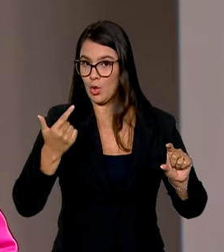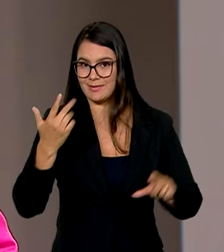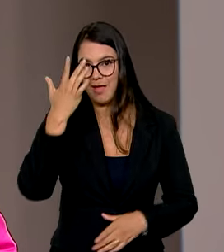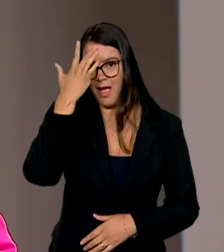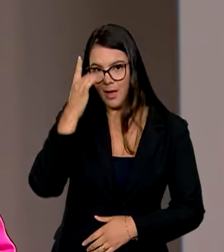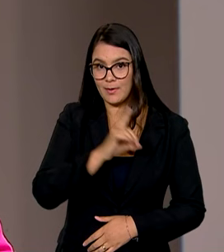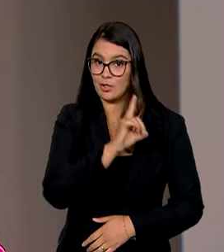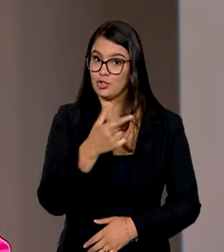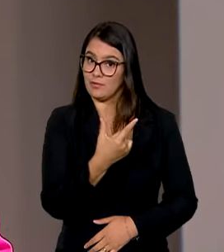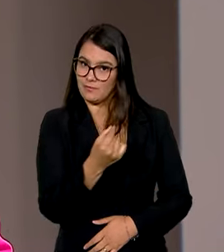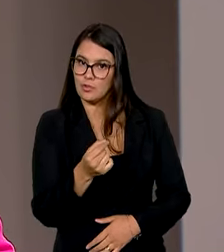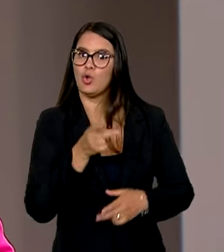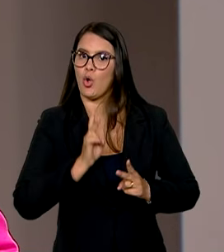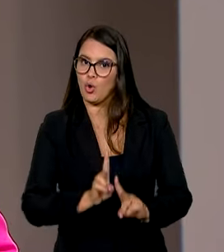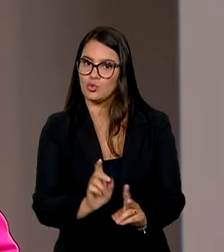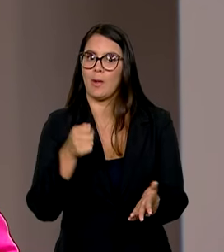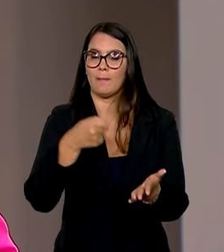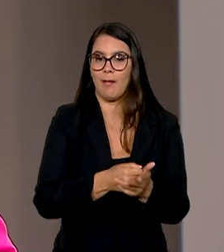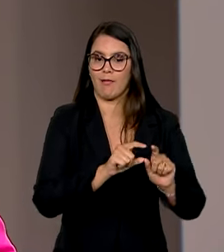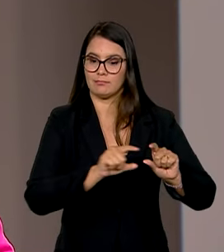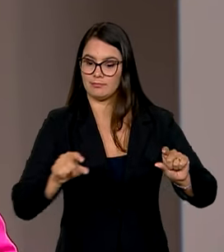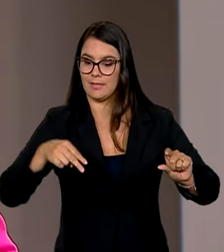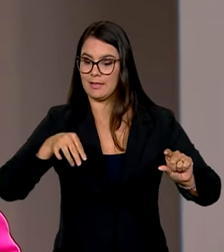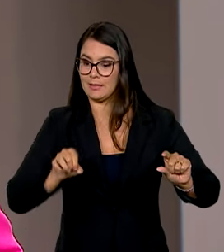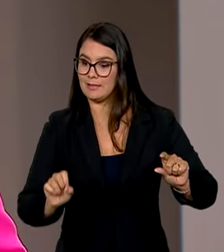Amanhã, dia 20, seguem os pagamentos para NIS com final 3.